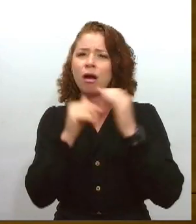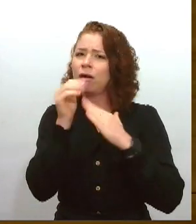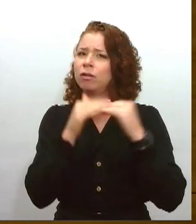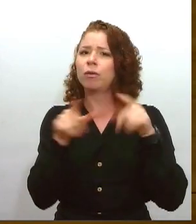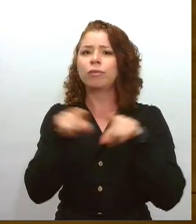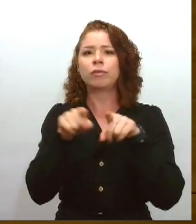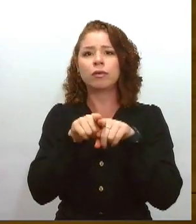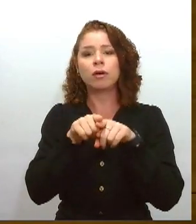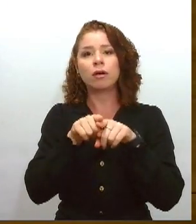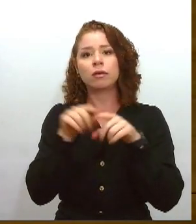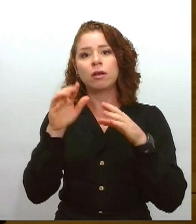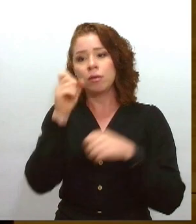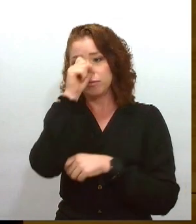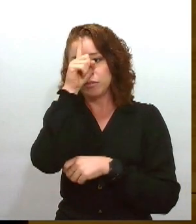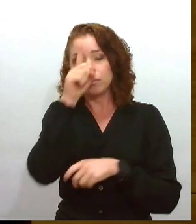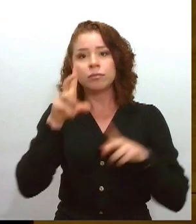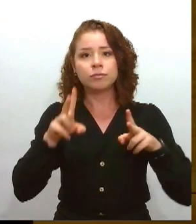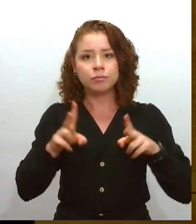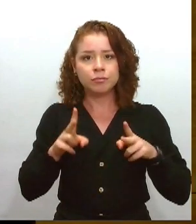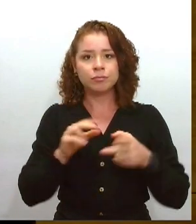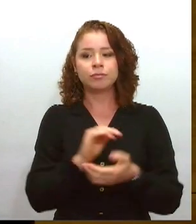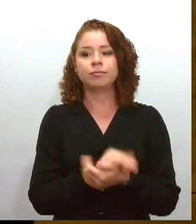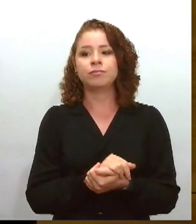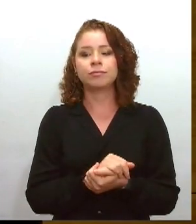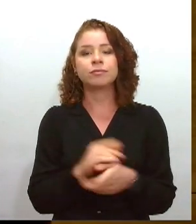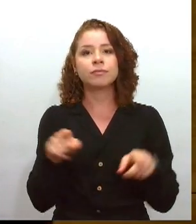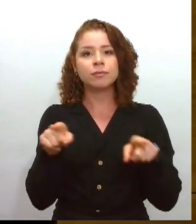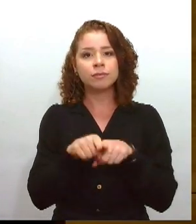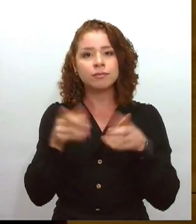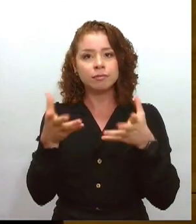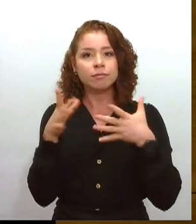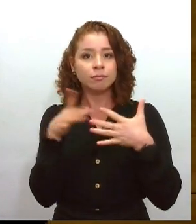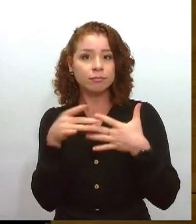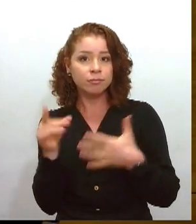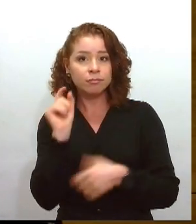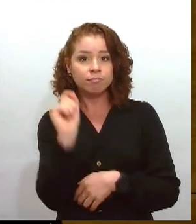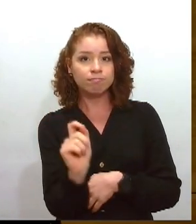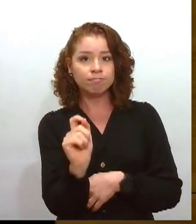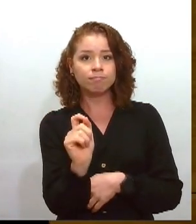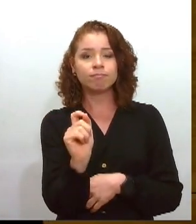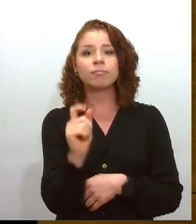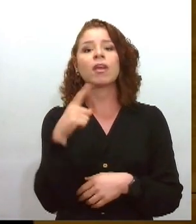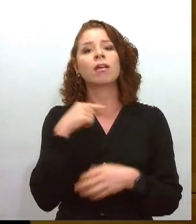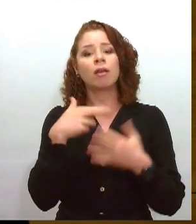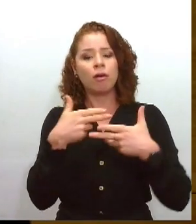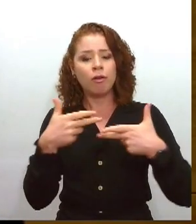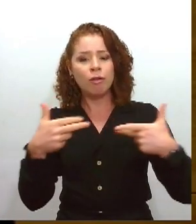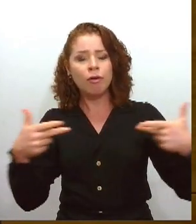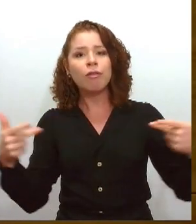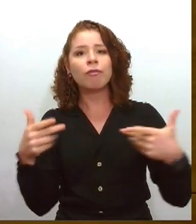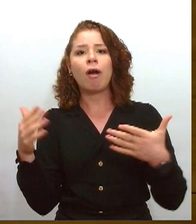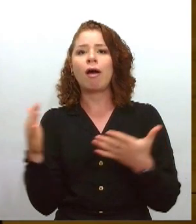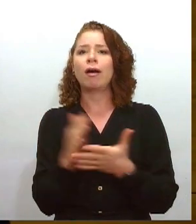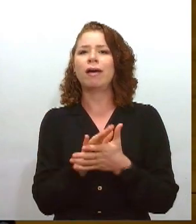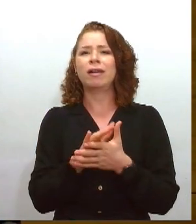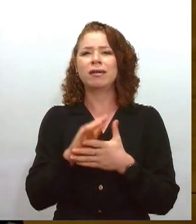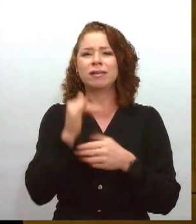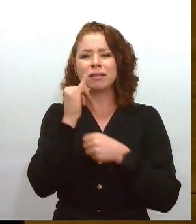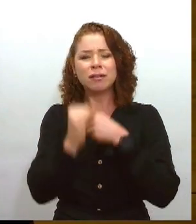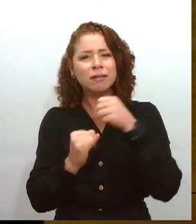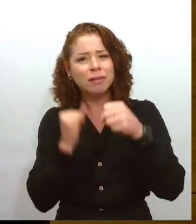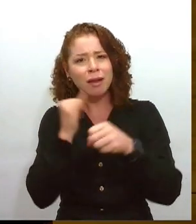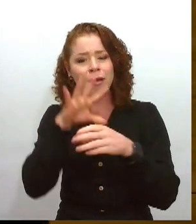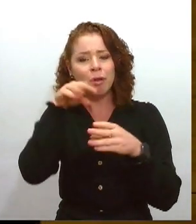A gente precisa falar também, Acival, que é o seguinte. Existem muitas receitas na internet que não têm credibilidade.